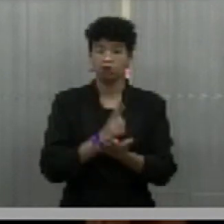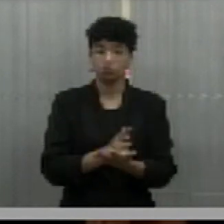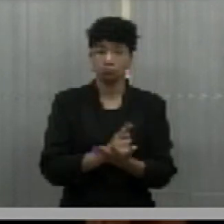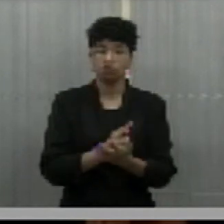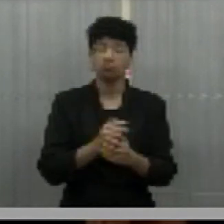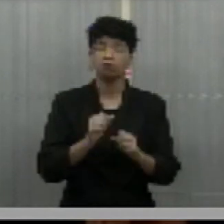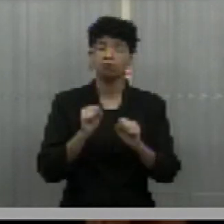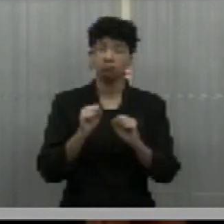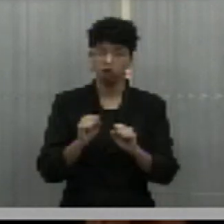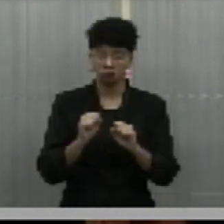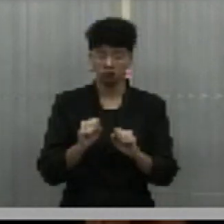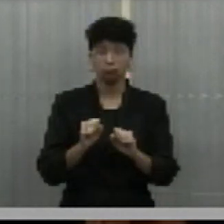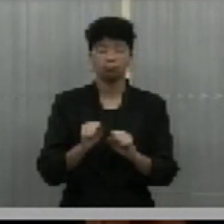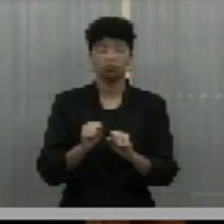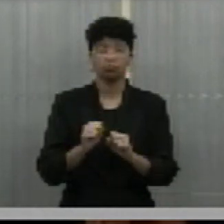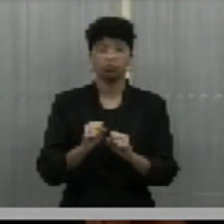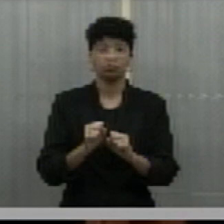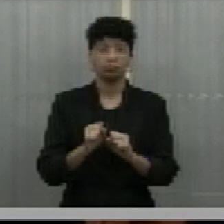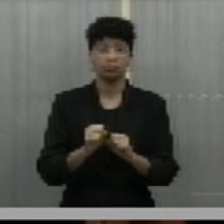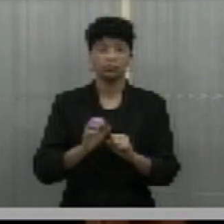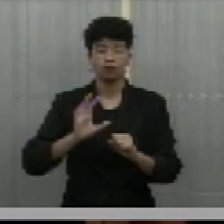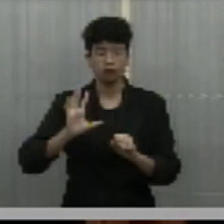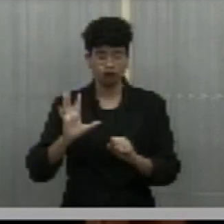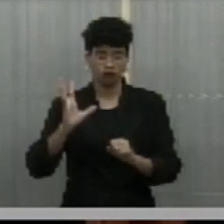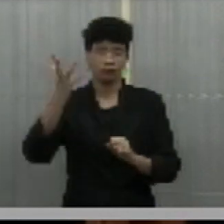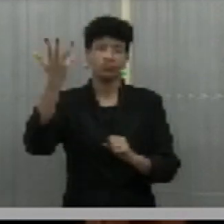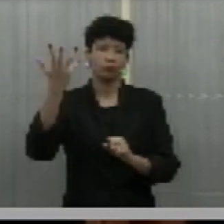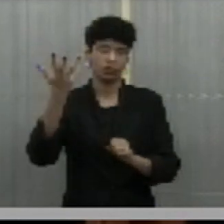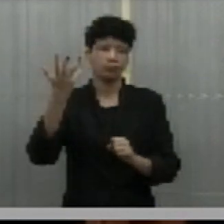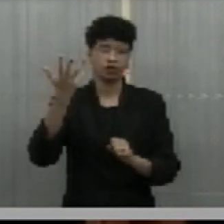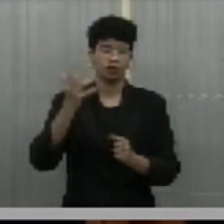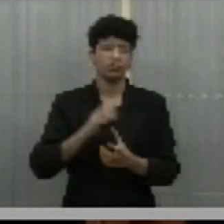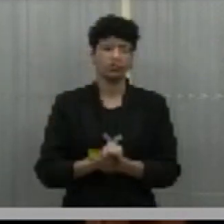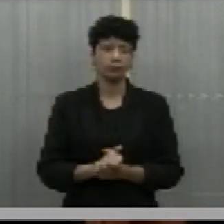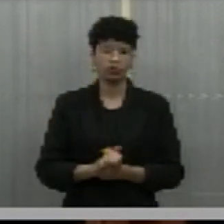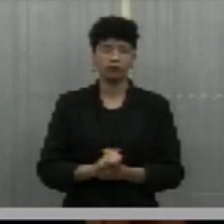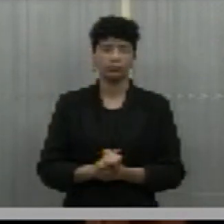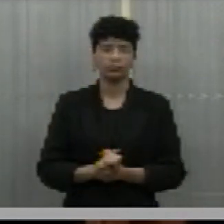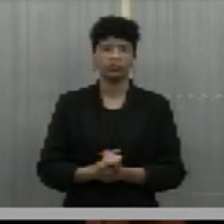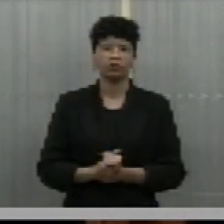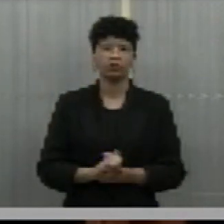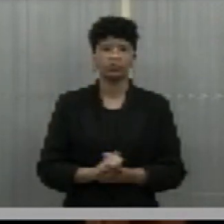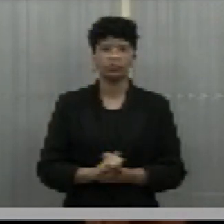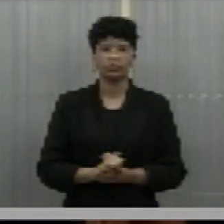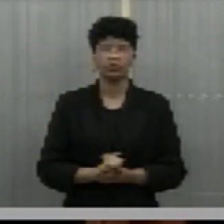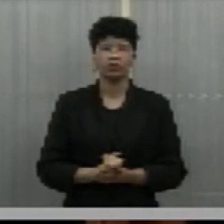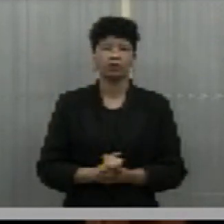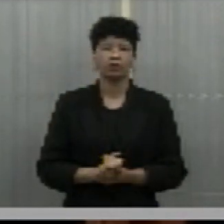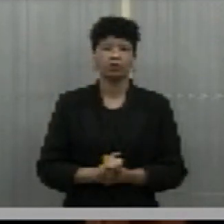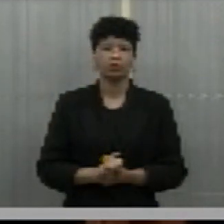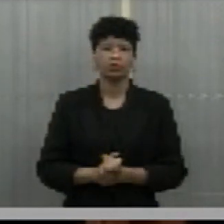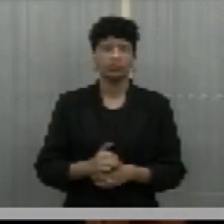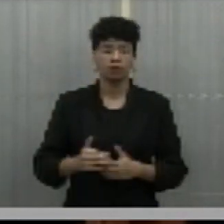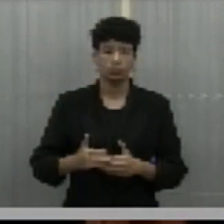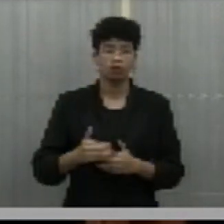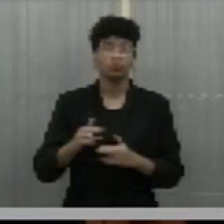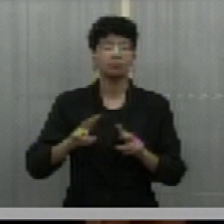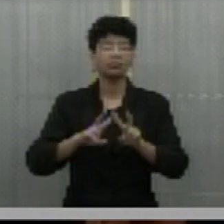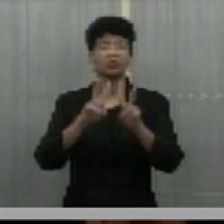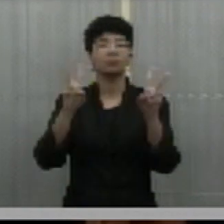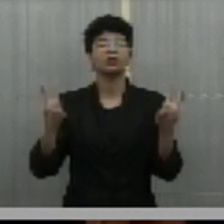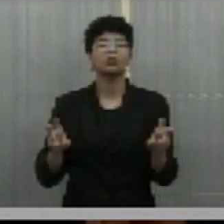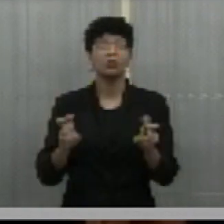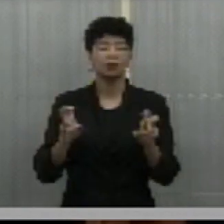venhamos ser atendidos logo que se possível para que nós possamos adentrar mais ainda nessa questão